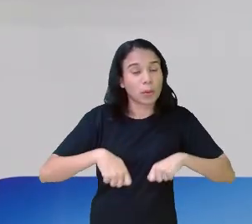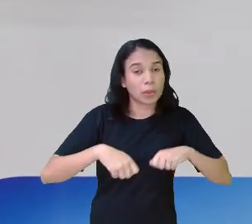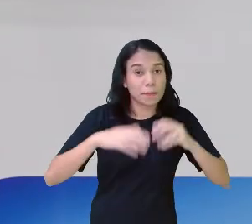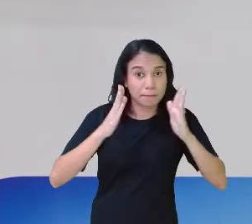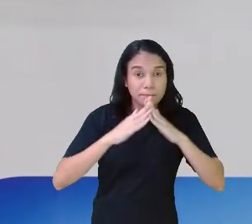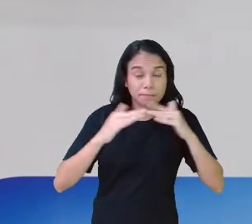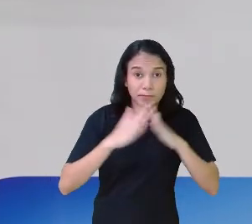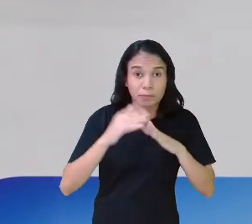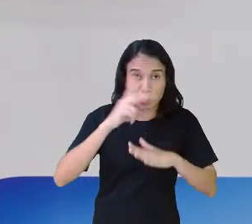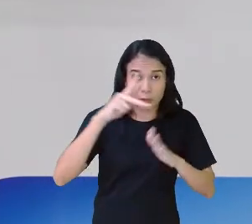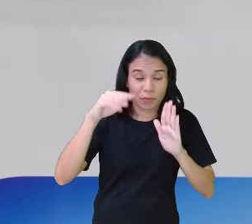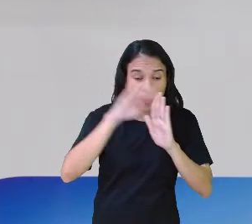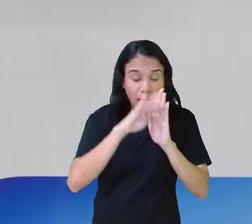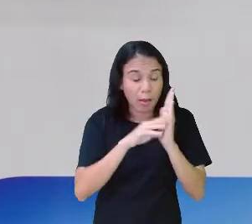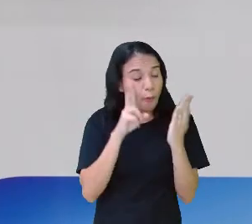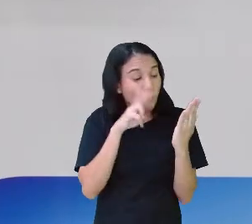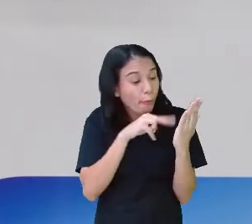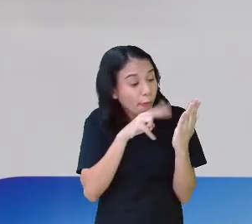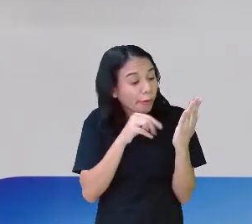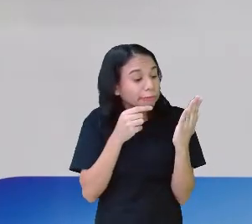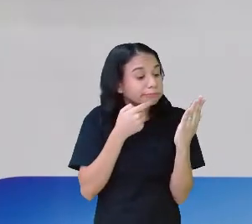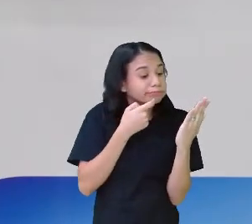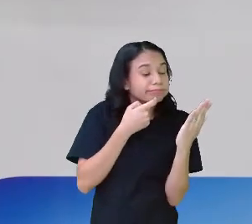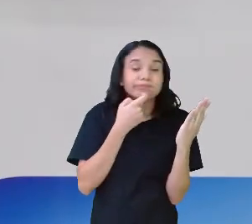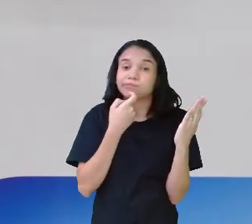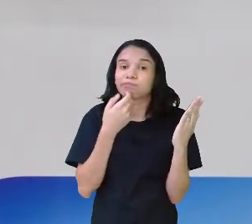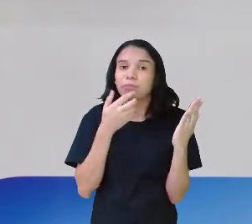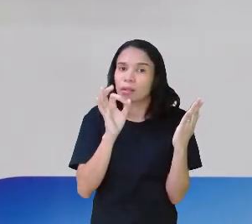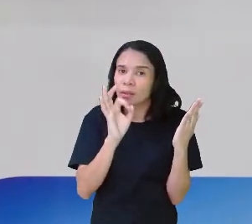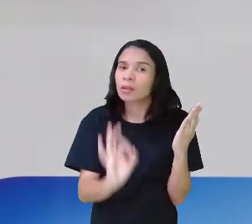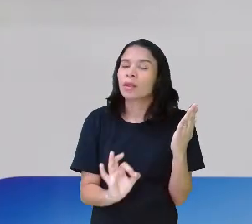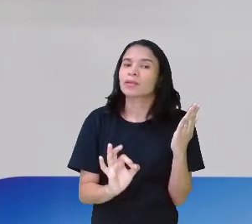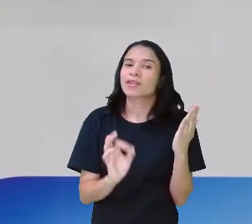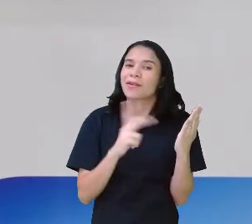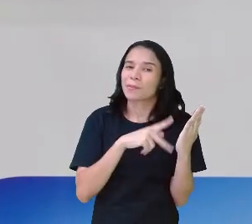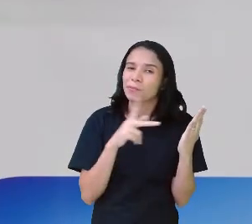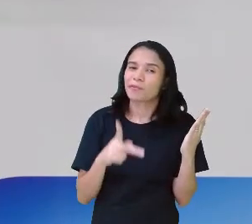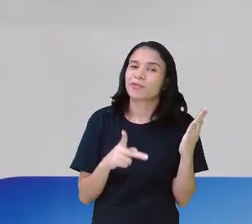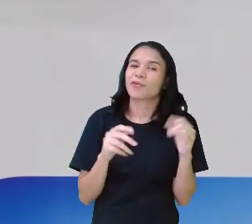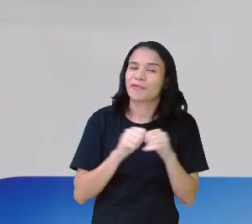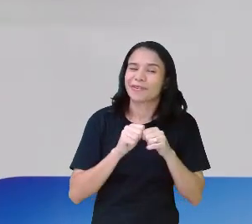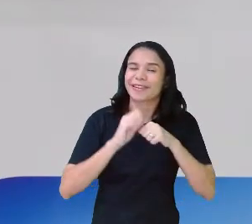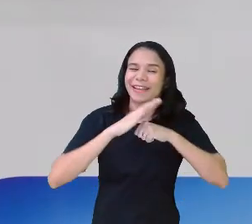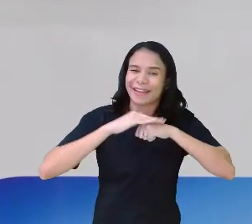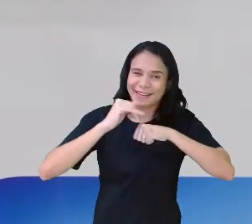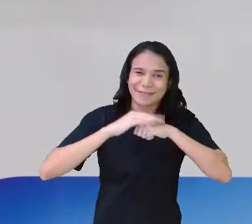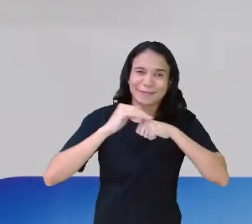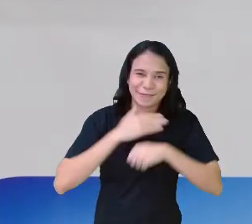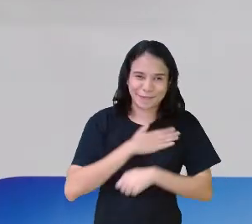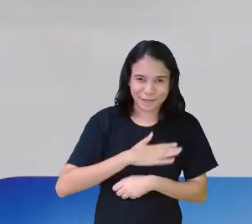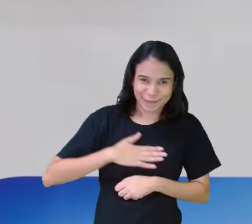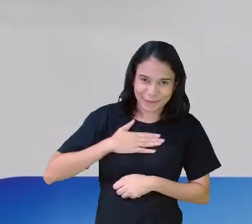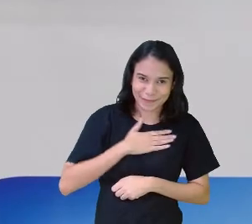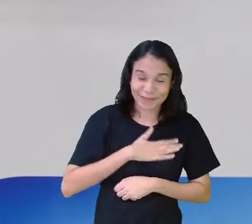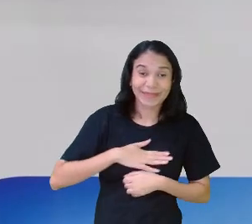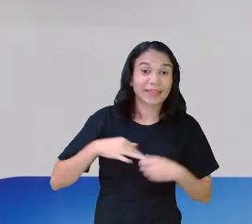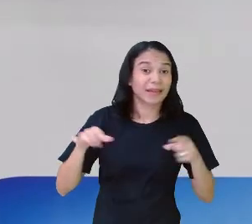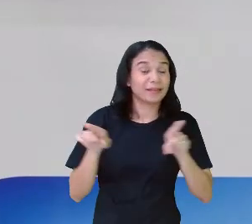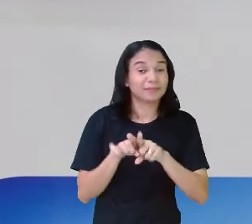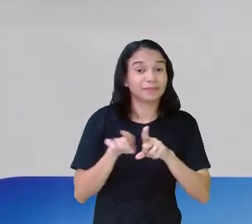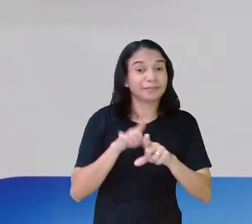pedir para ele passar uma vistinha, dar aquela olhada, que com certeza ele ou ela vai fazer com muito carinho, muito prazer. E